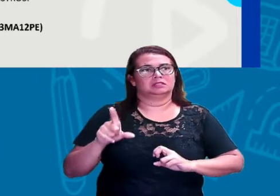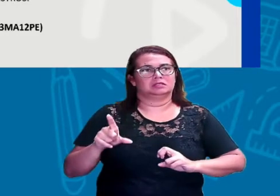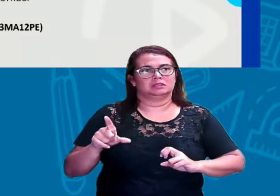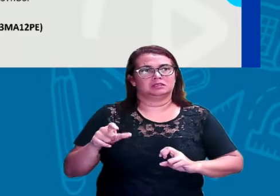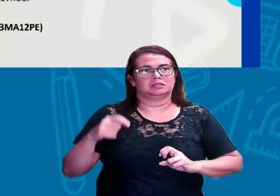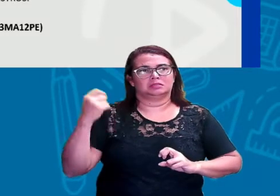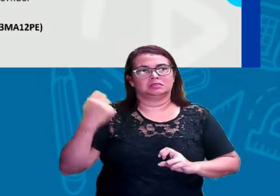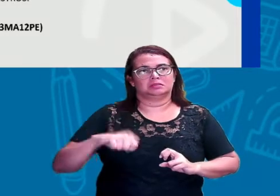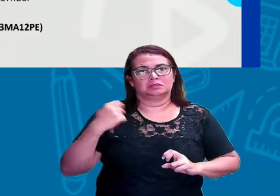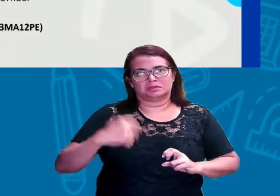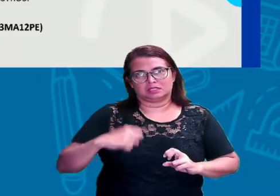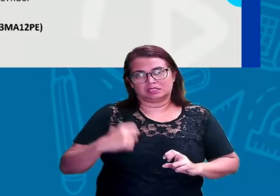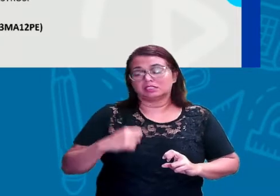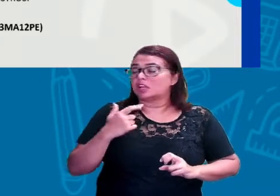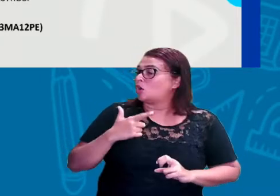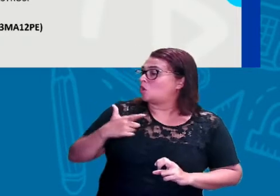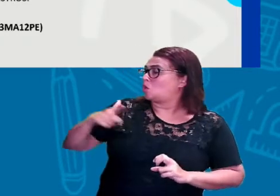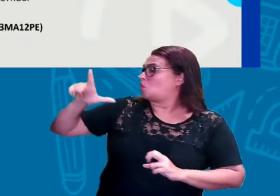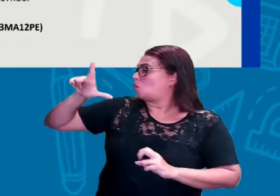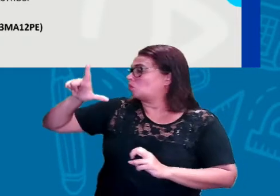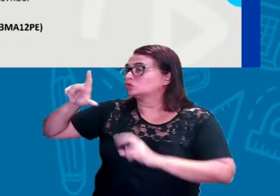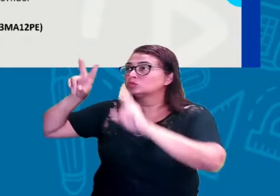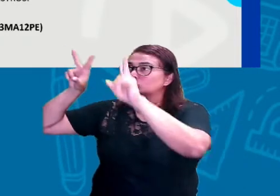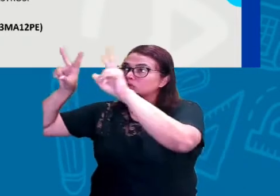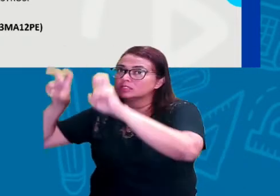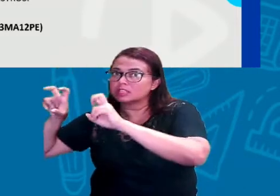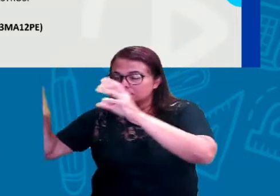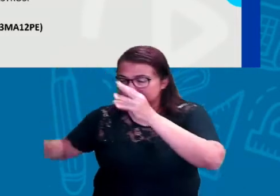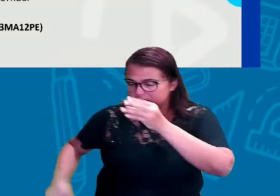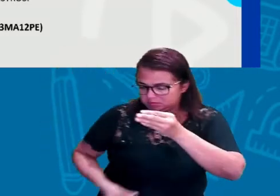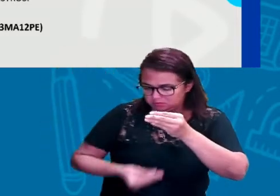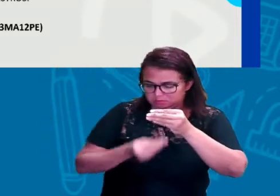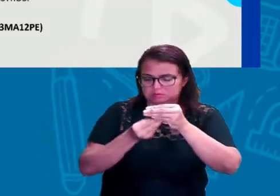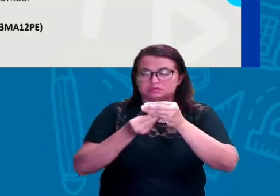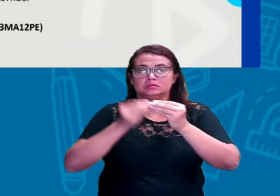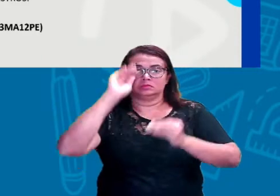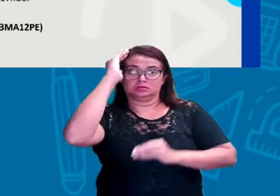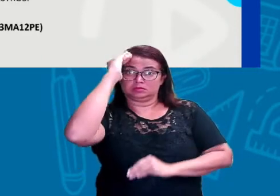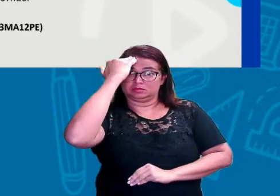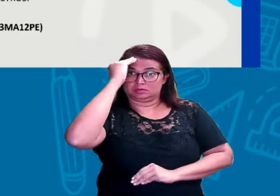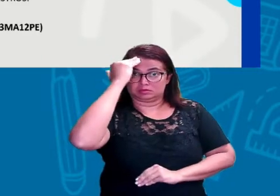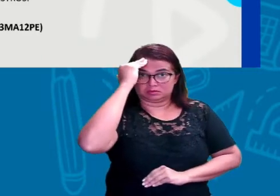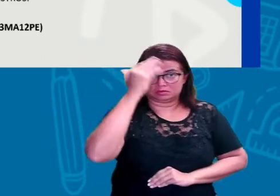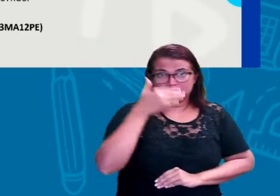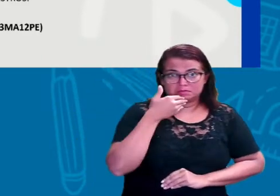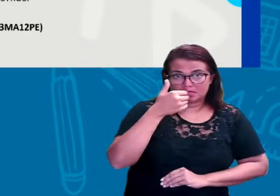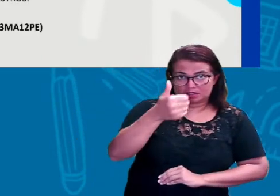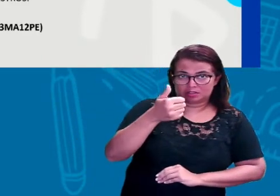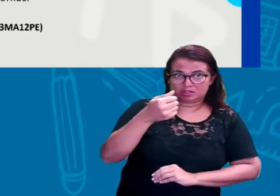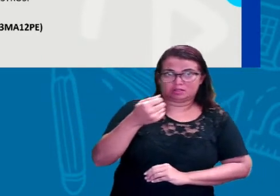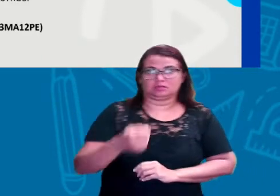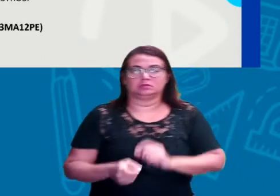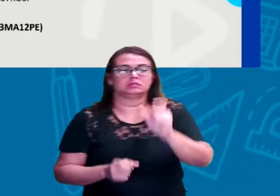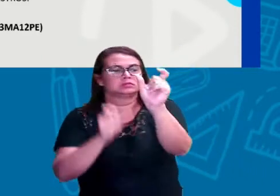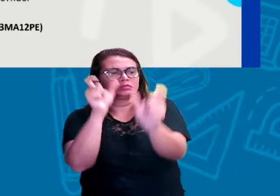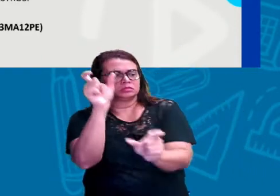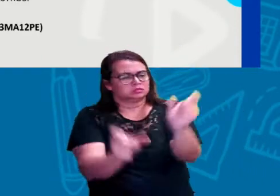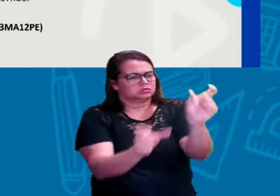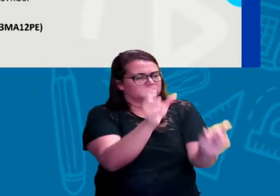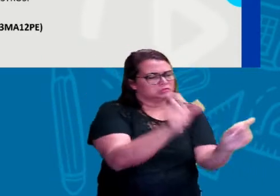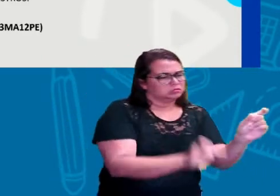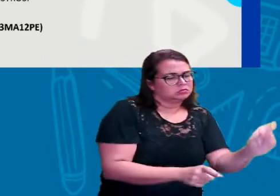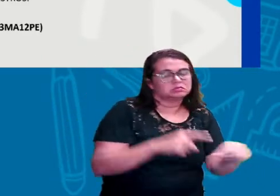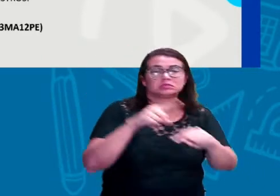algo mais para que você possa compreender melhor o que a gente vai trabalhar. Representação de pessoas e ou objetos